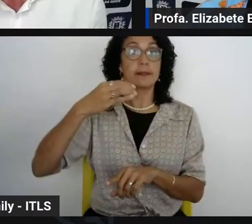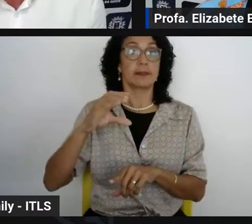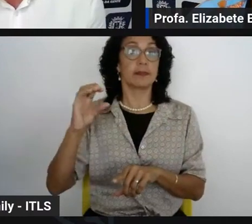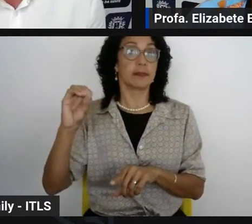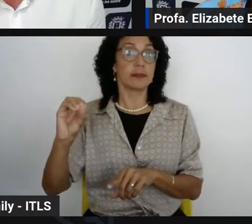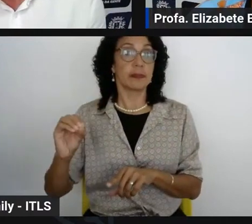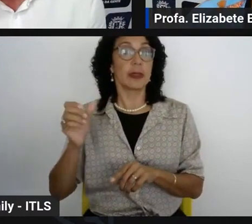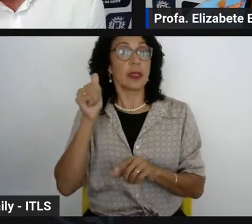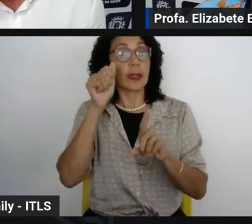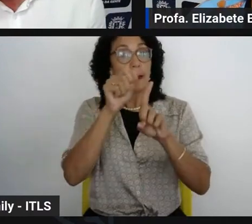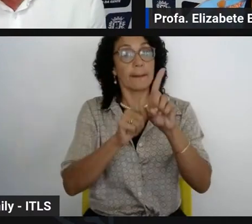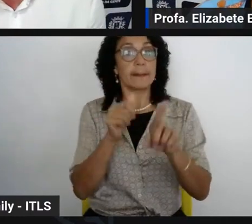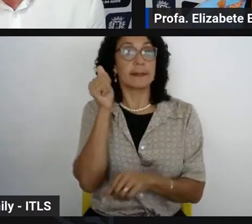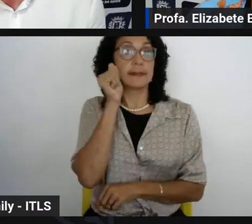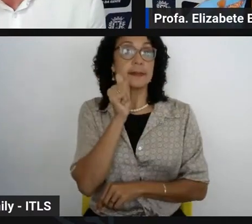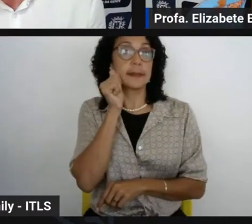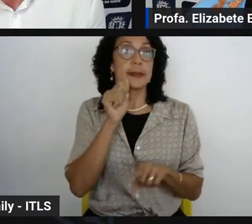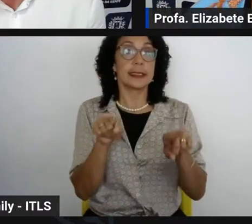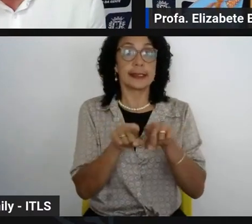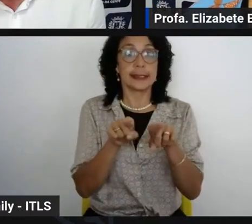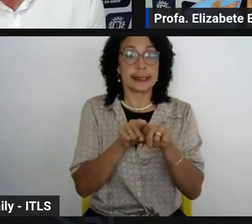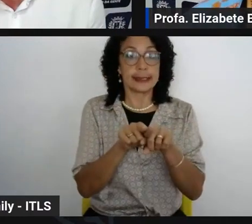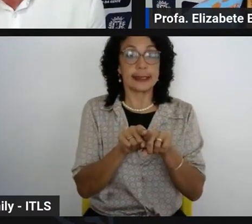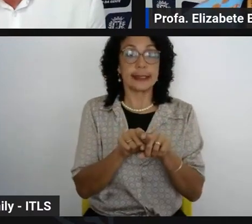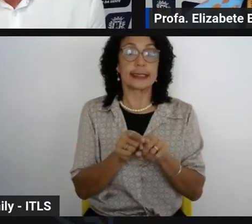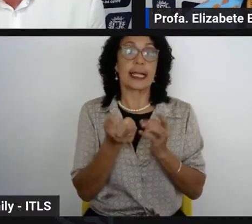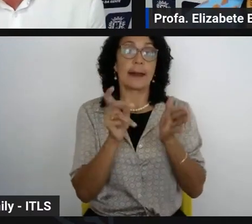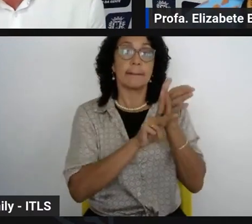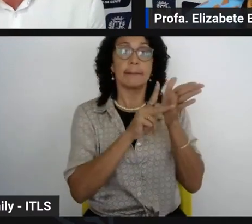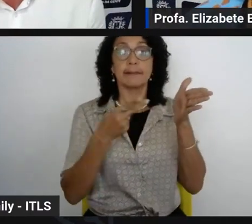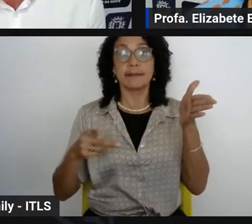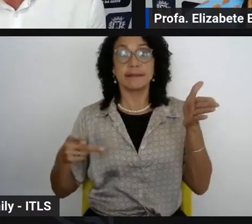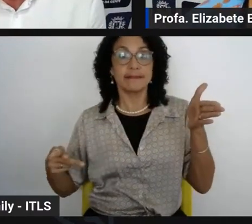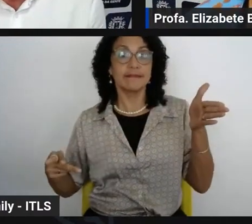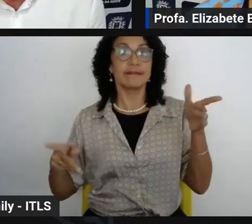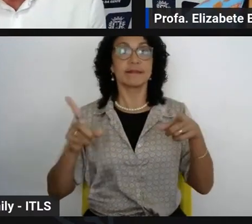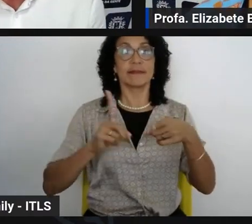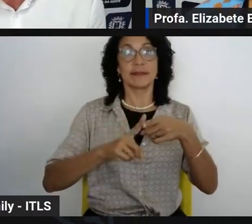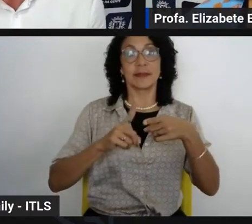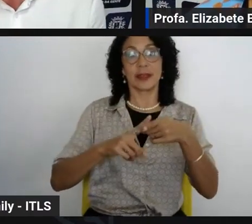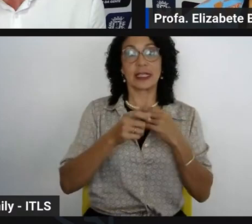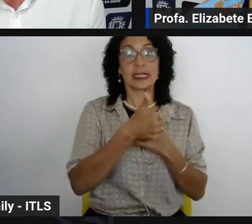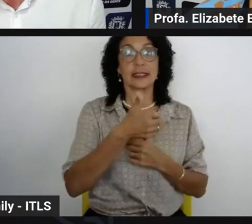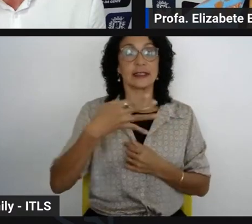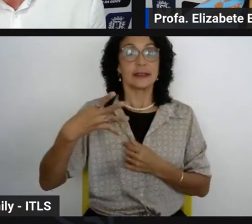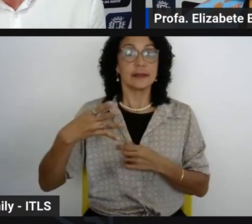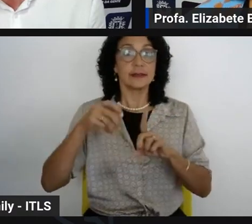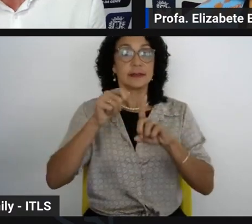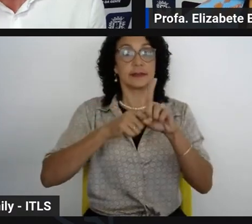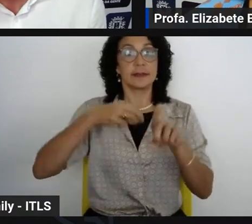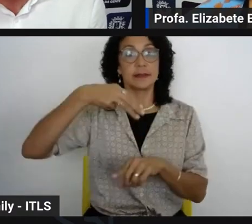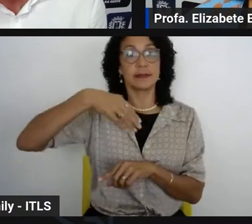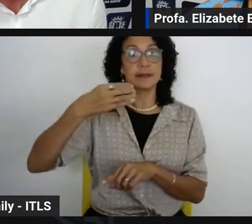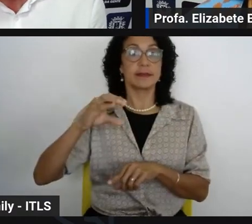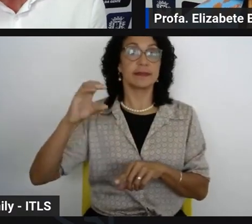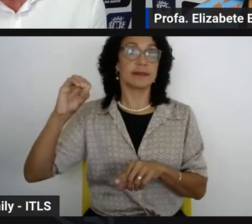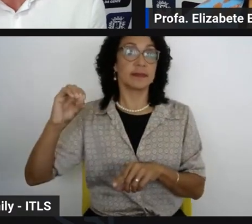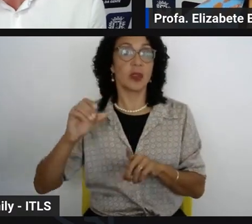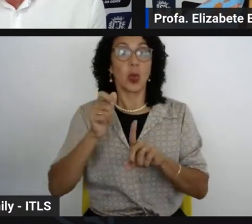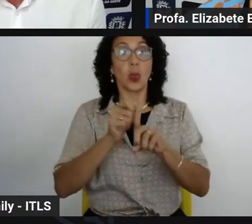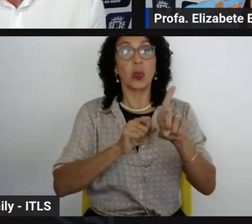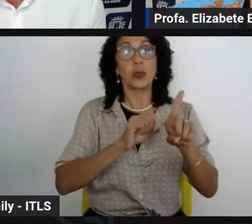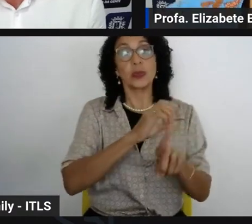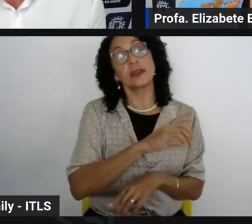mulher e mês também da poesia porque no dia 14 de março nós tivemos o dia nacional da